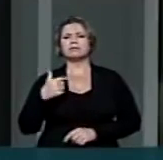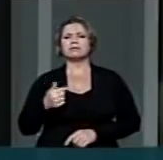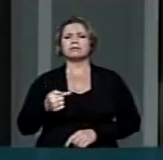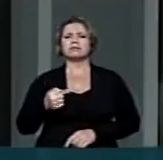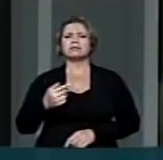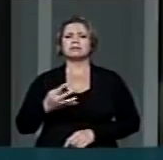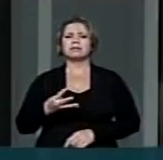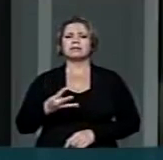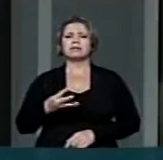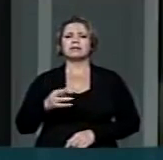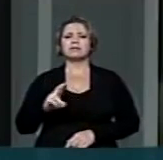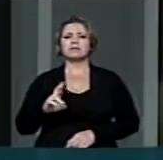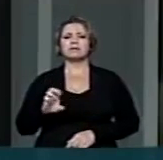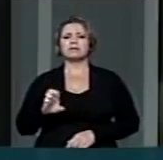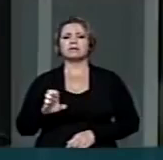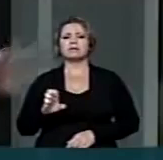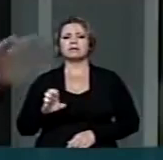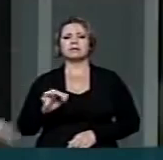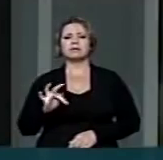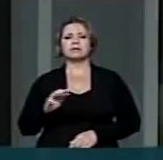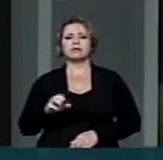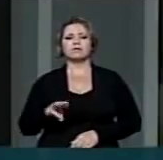reformas que já foram feitas. Muito obrigado, senhor presidente.